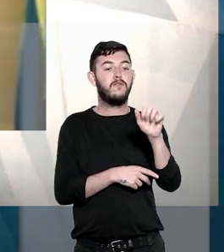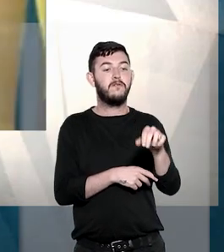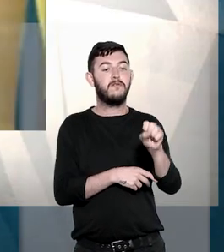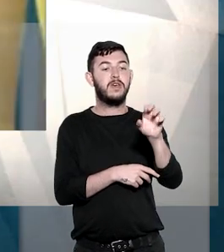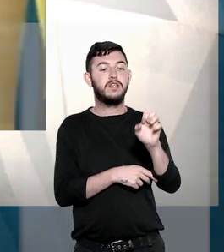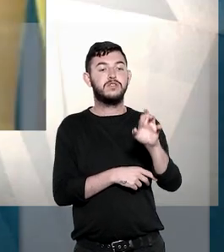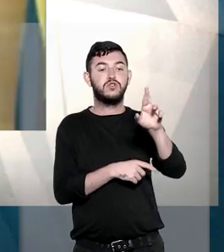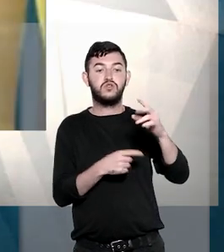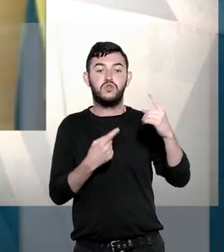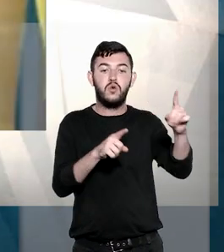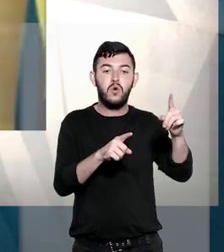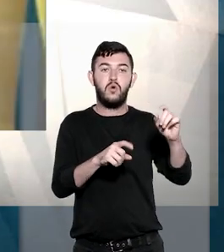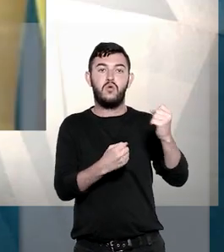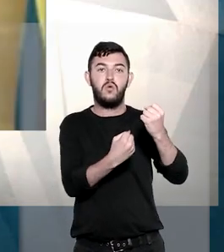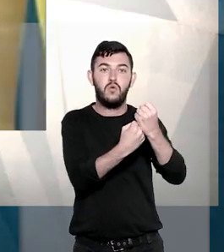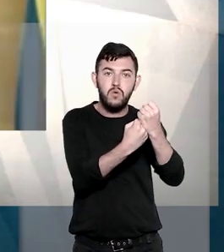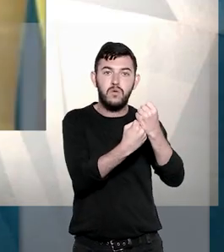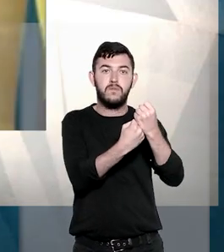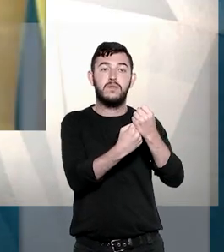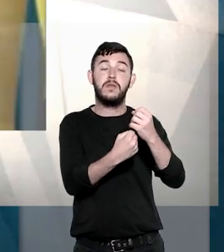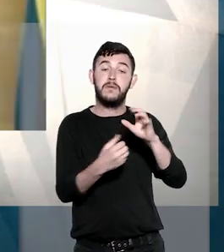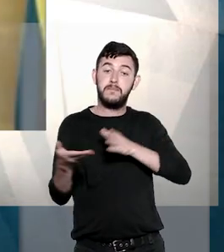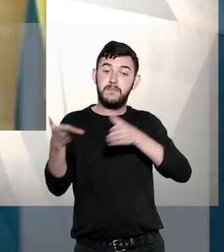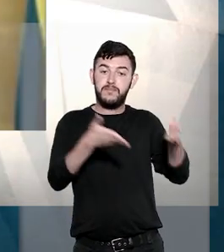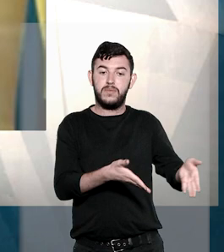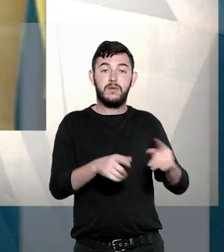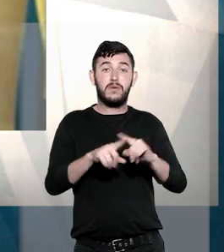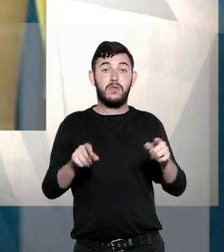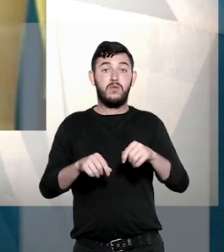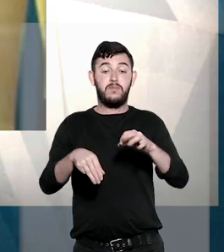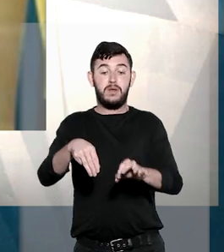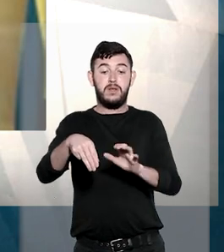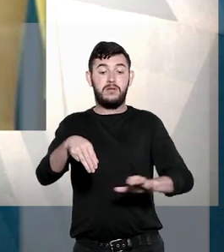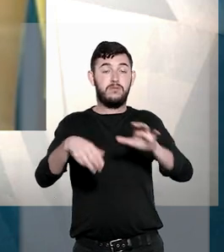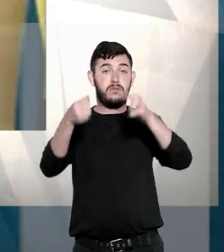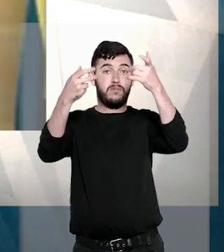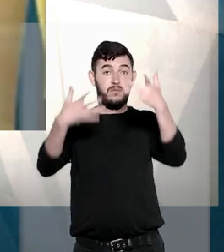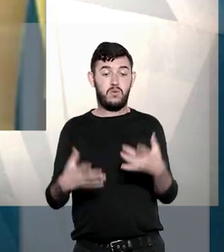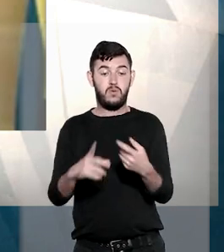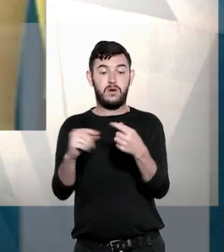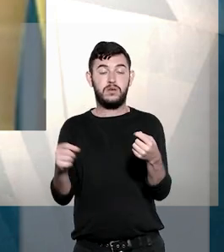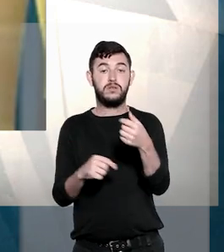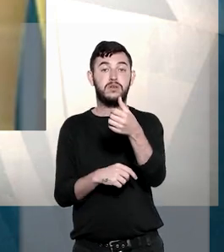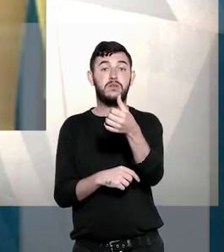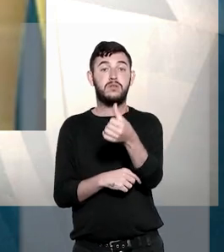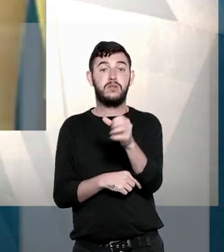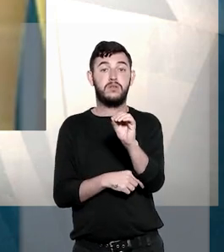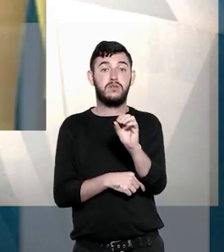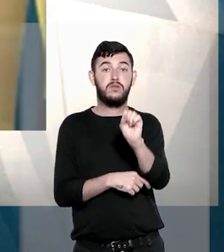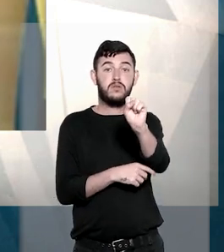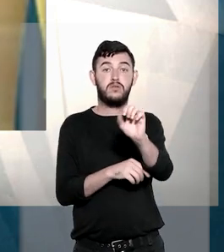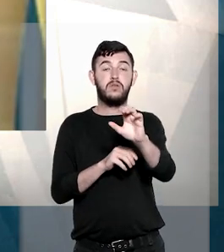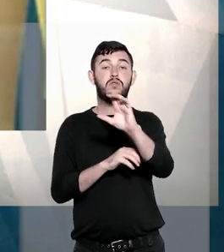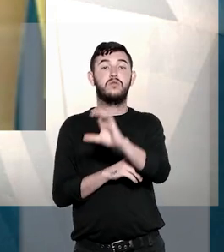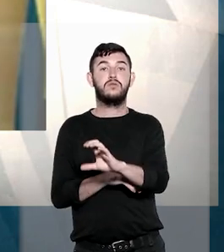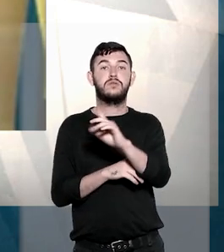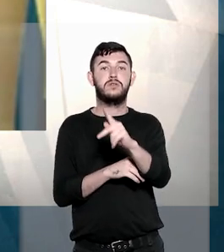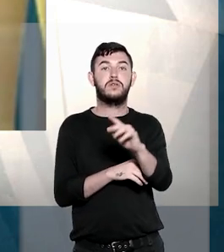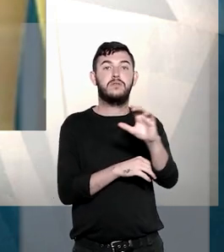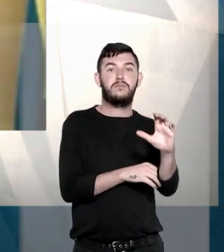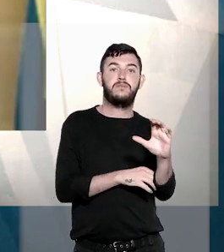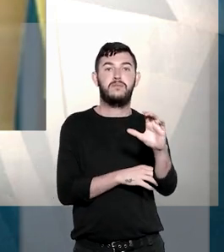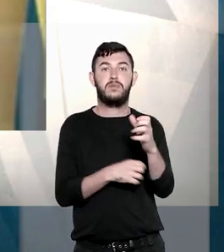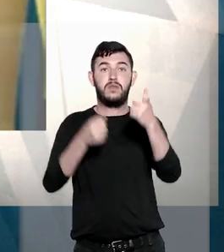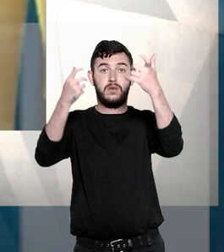O ministro esclareceu que, de fato, o artigo 608 do Código Civil permite a responsabilização em casos de